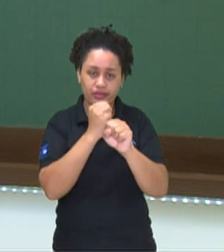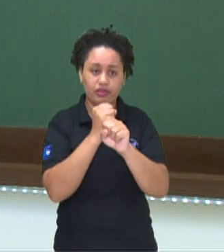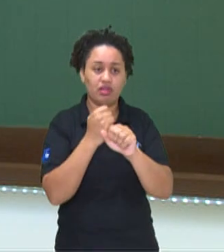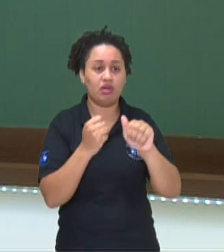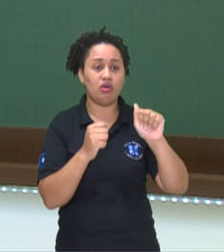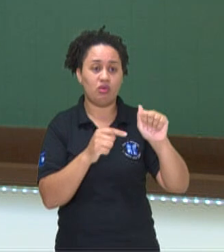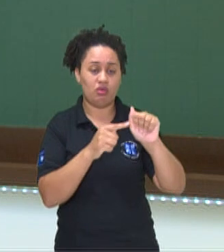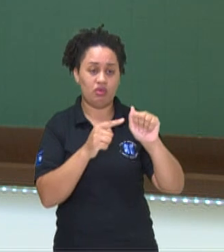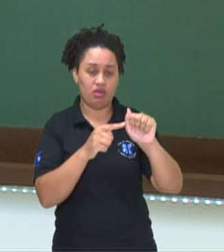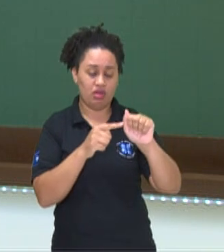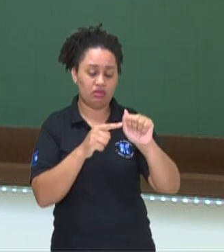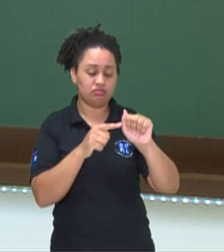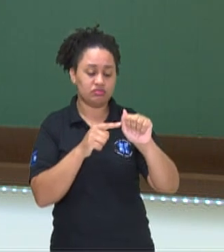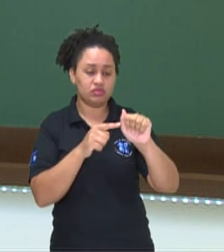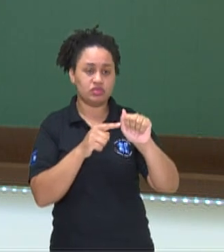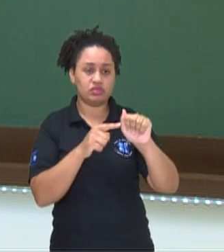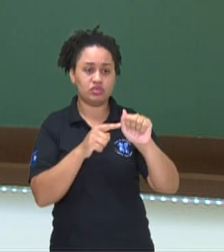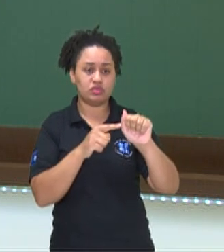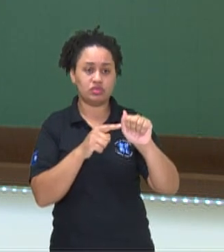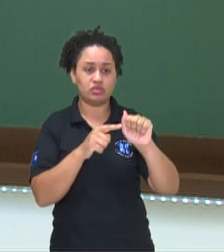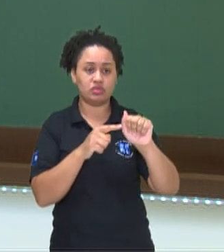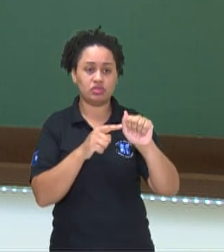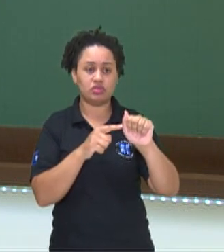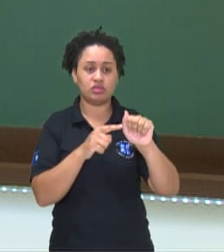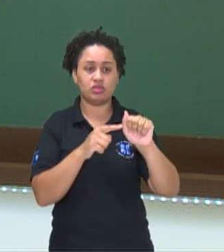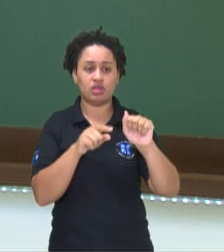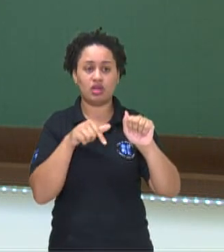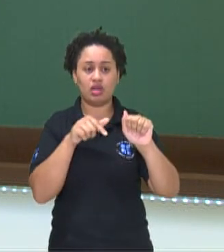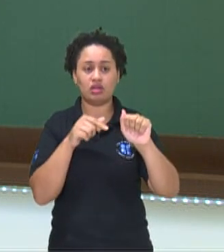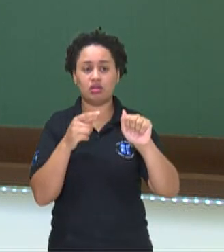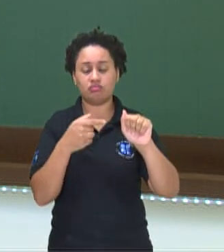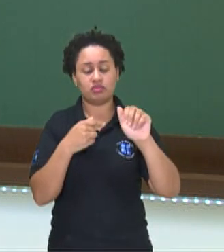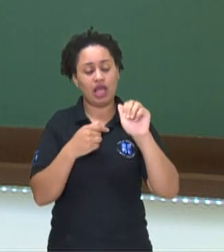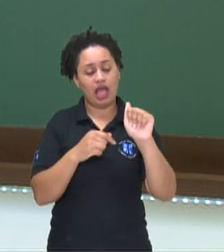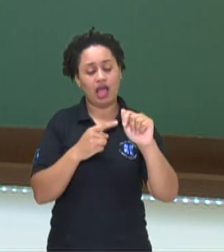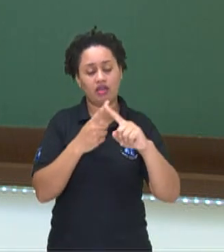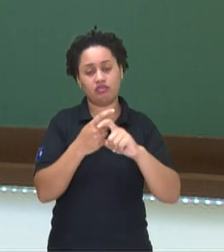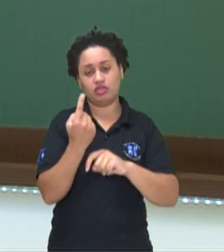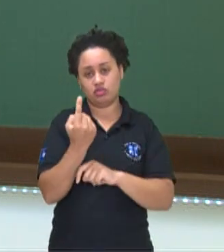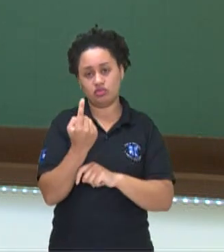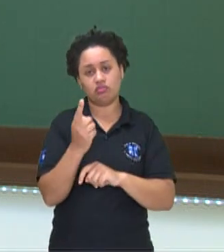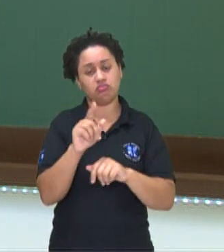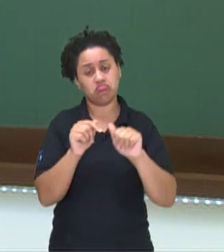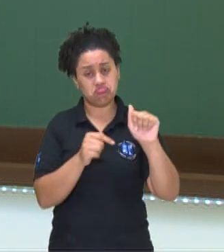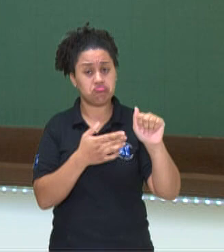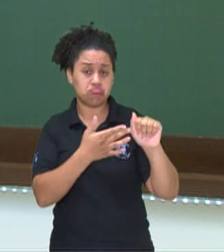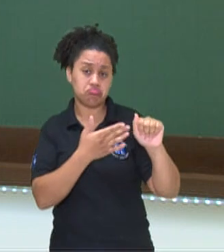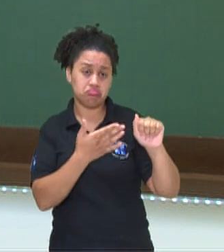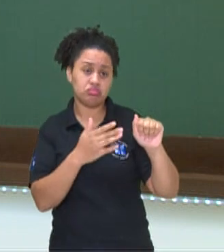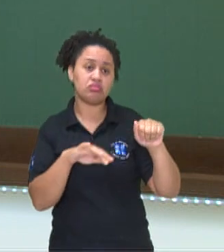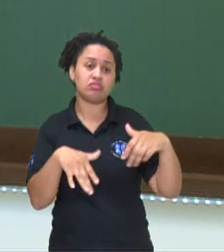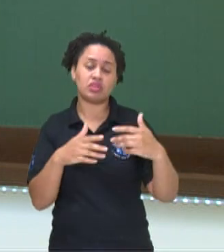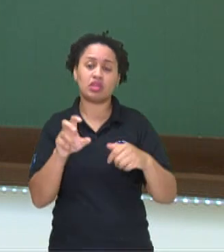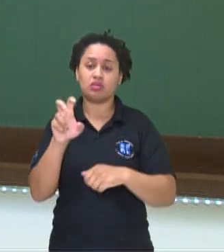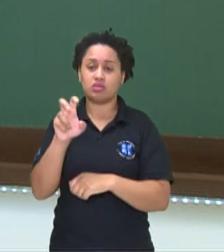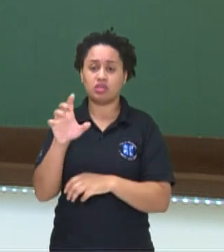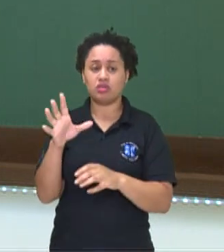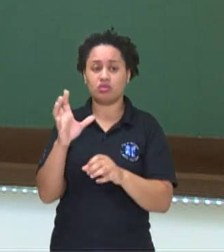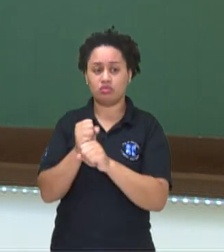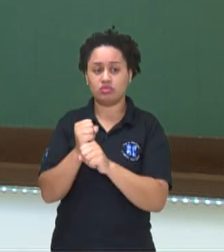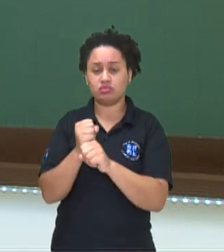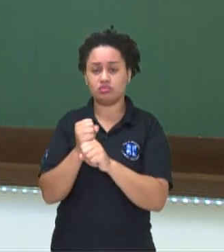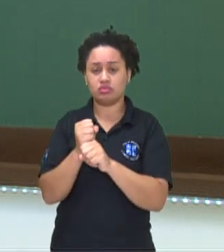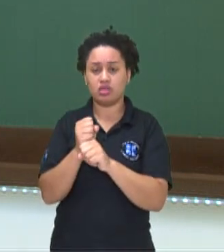esse a, nós temos que 1 vezes, né, 0 é a vezes 1 é a, então, o 5 tá positivo,